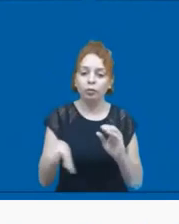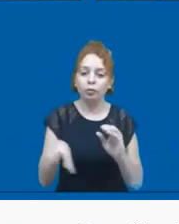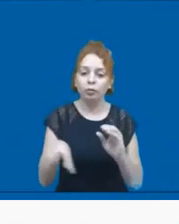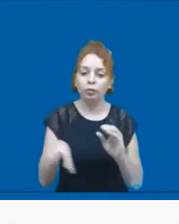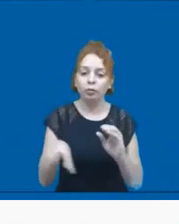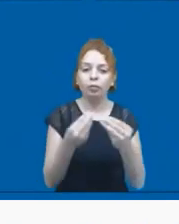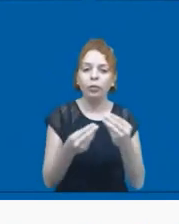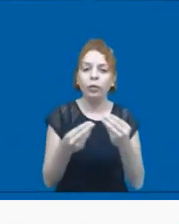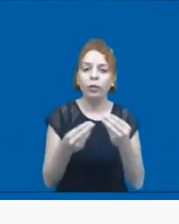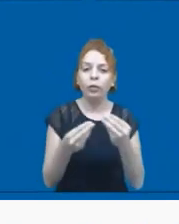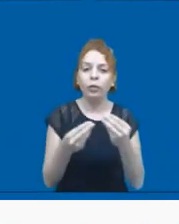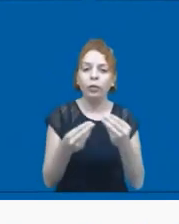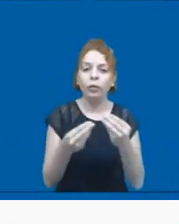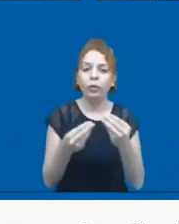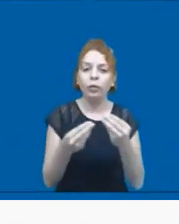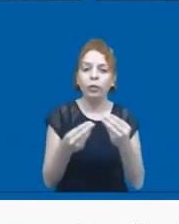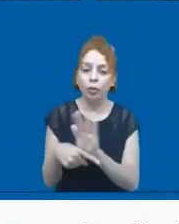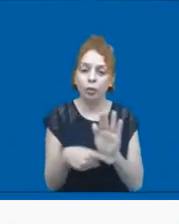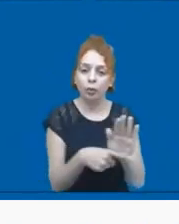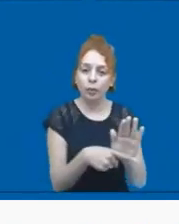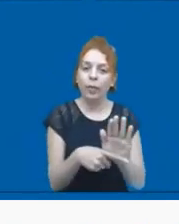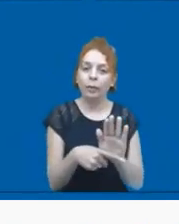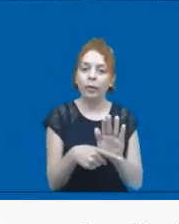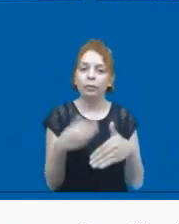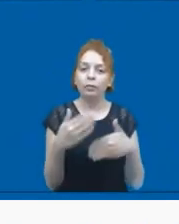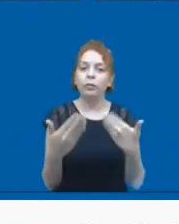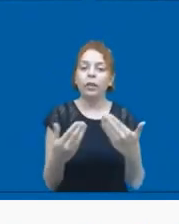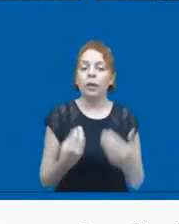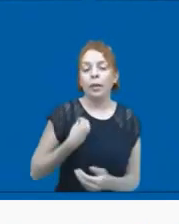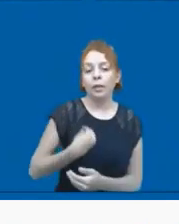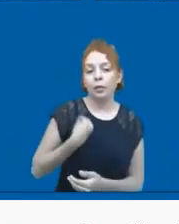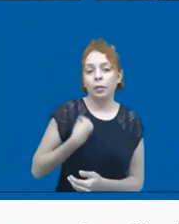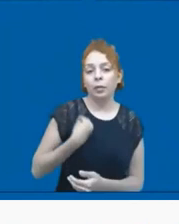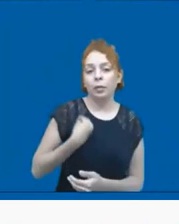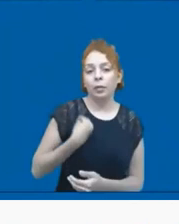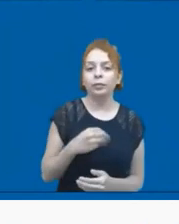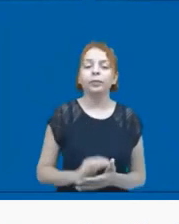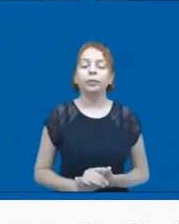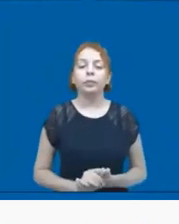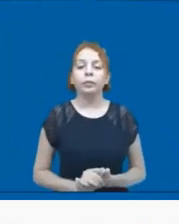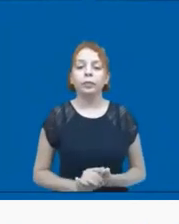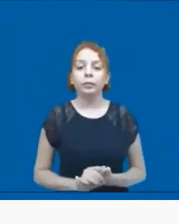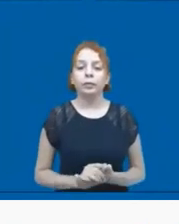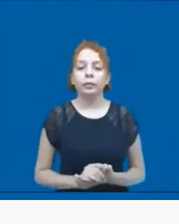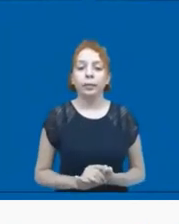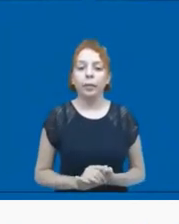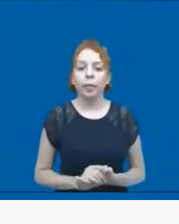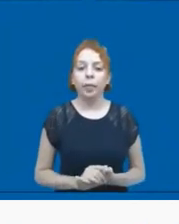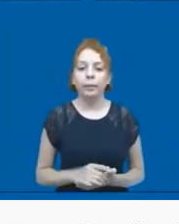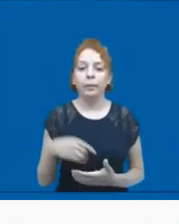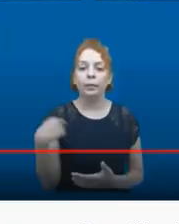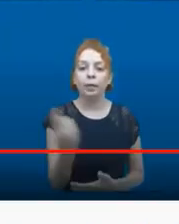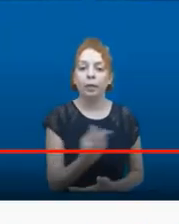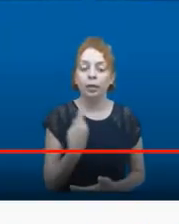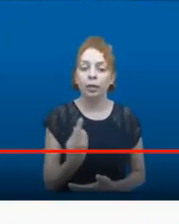forma, cada um deu uma ajudinha de um lado e do outro e participou de tudo isso. e nós